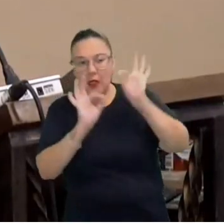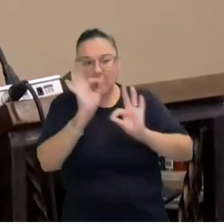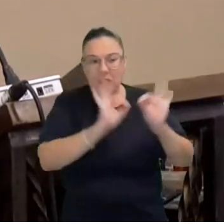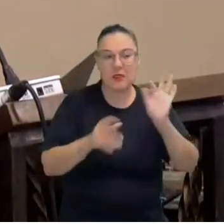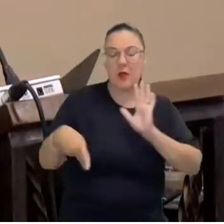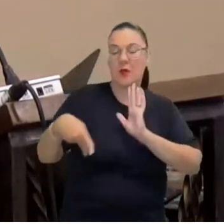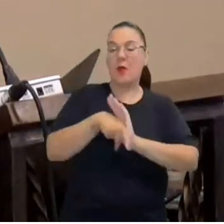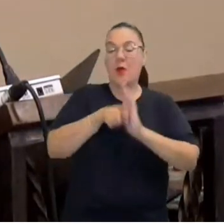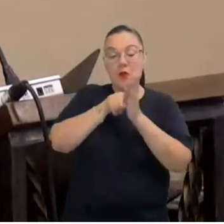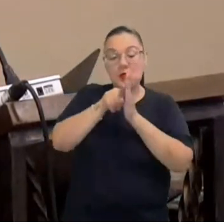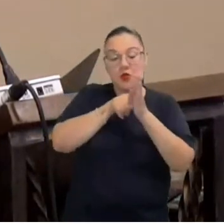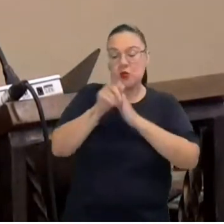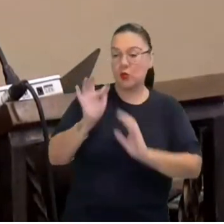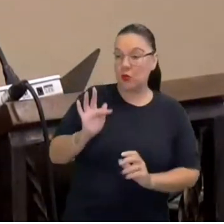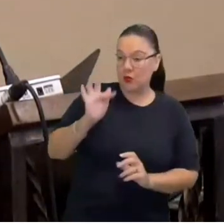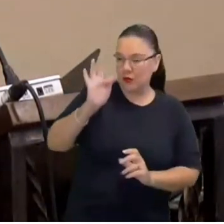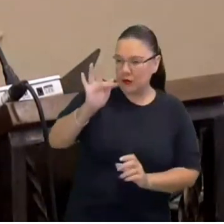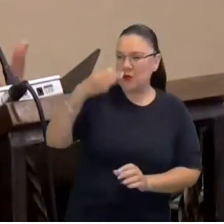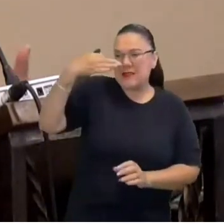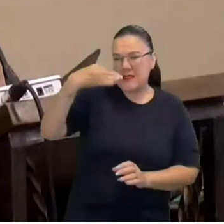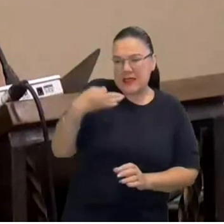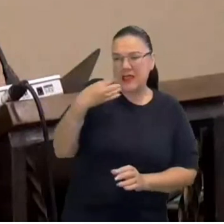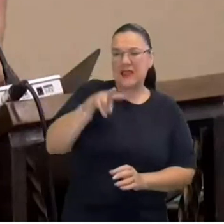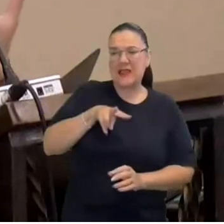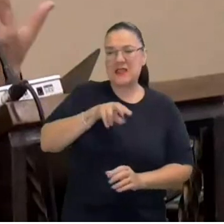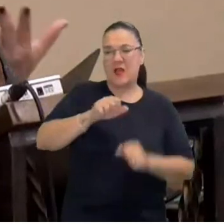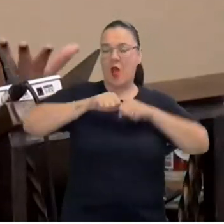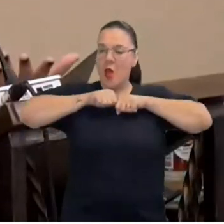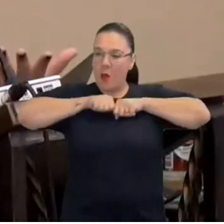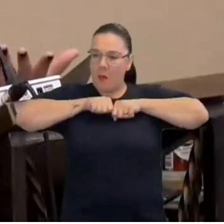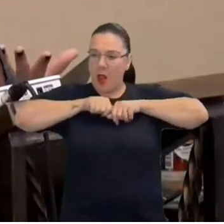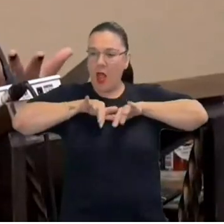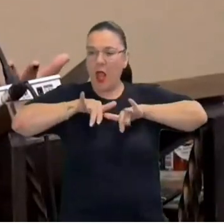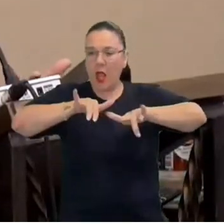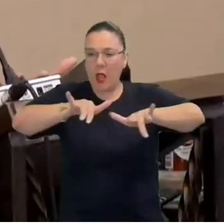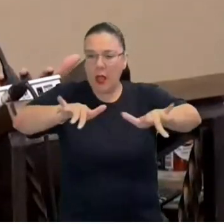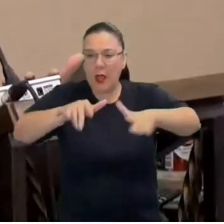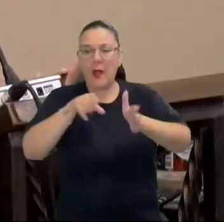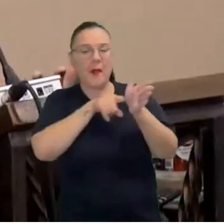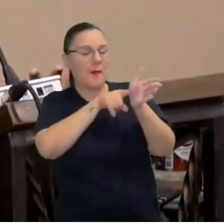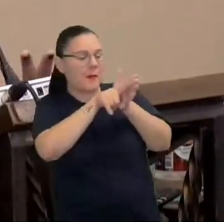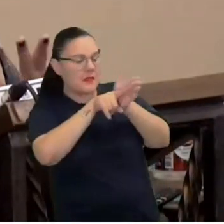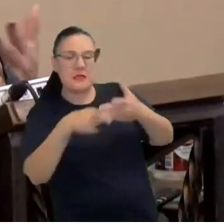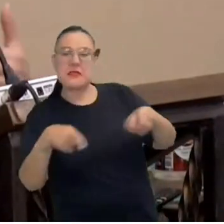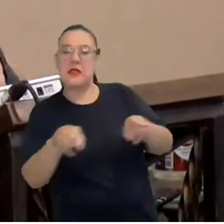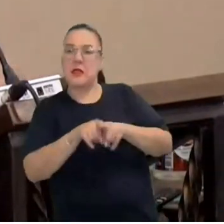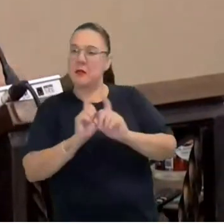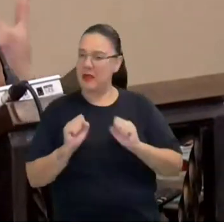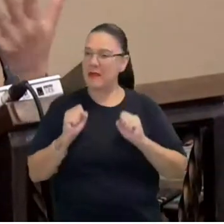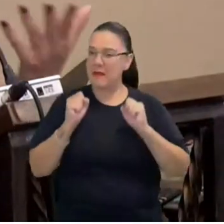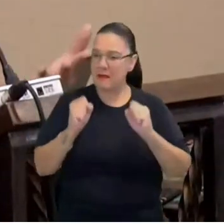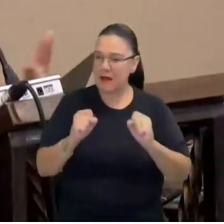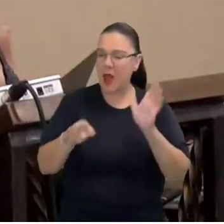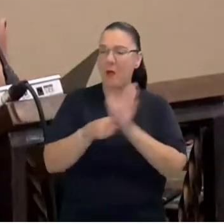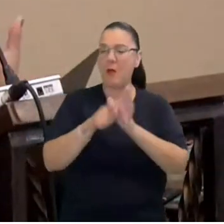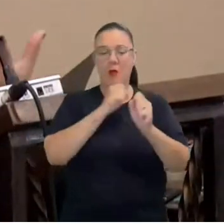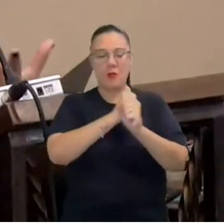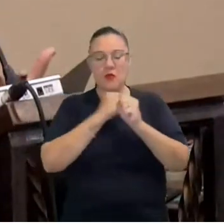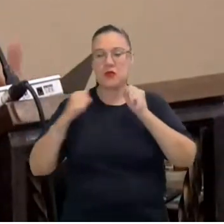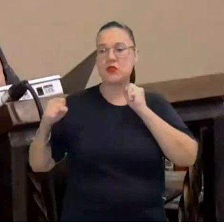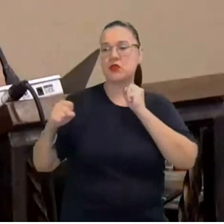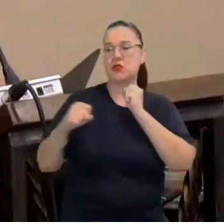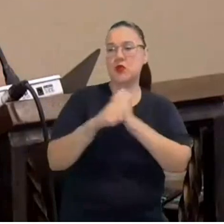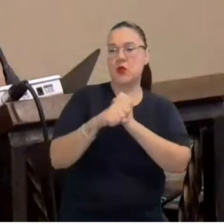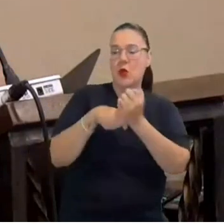estudos futuros. Com certeza, isso vai reverberar, entre outros pesquisadores. Podemos associar a área da sociologia e de outras